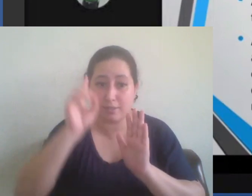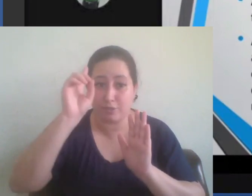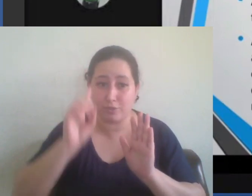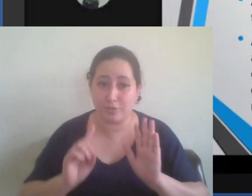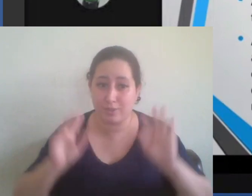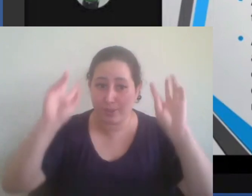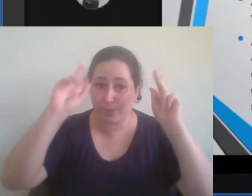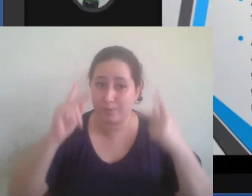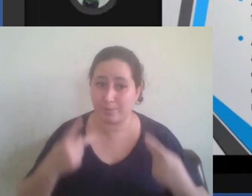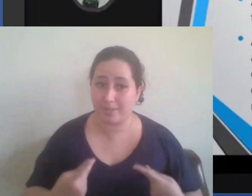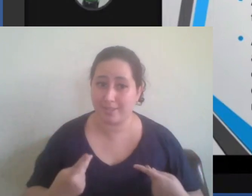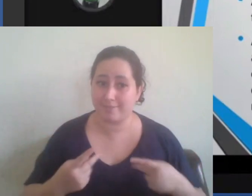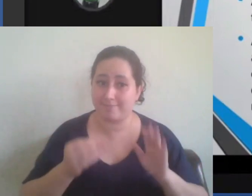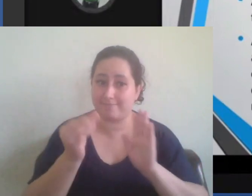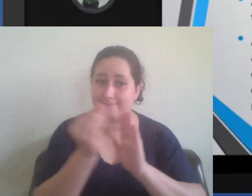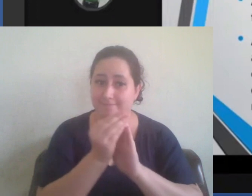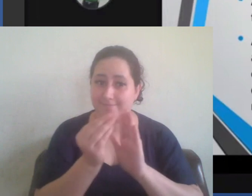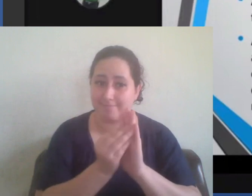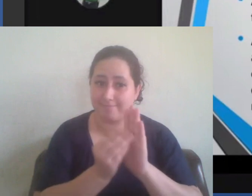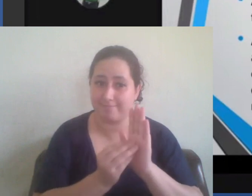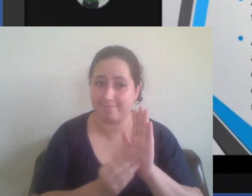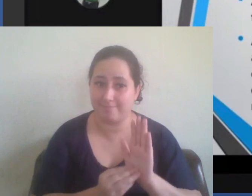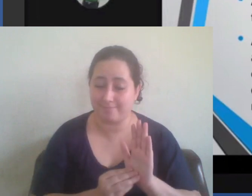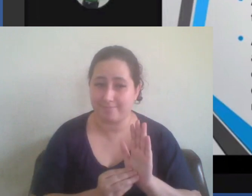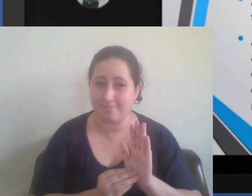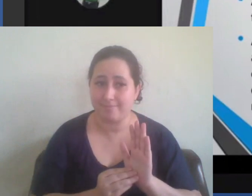aquilo que seria